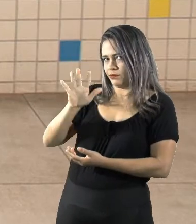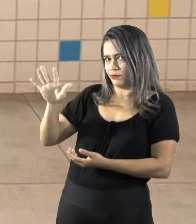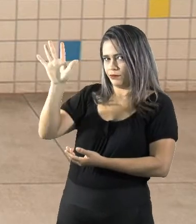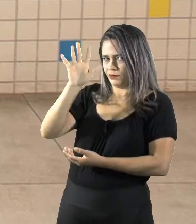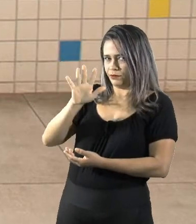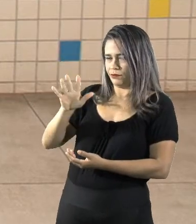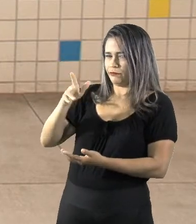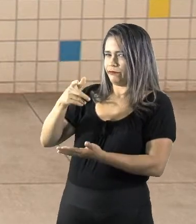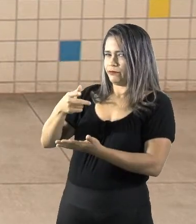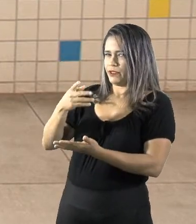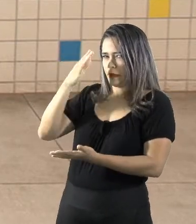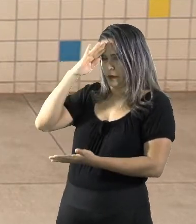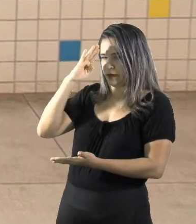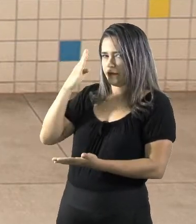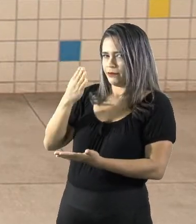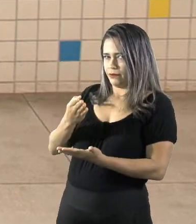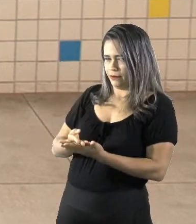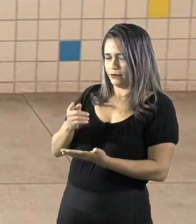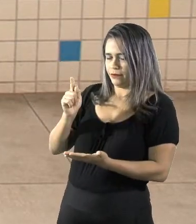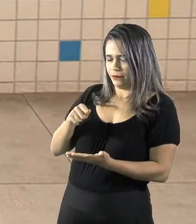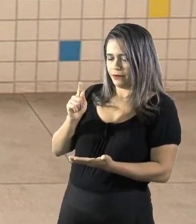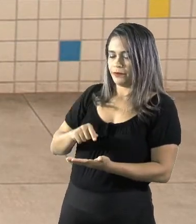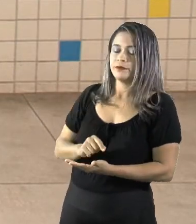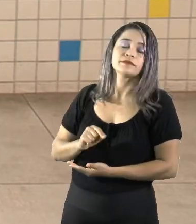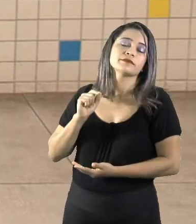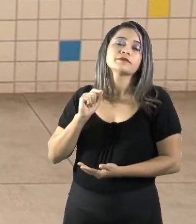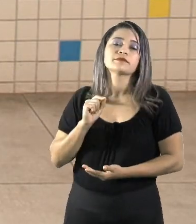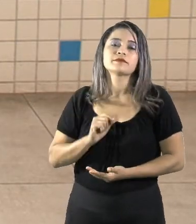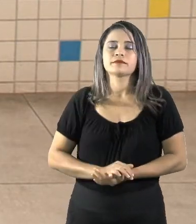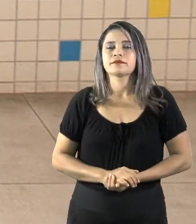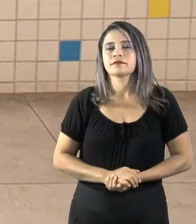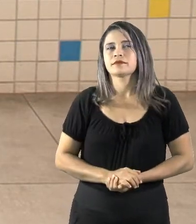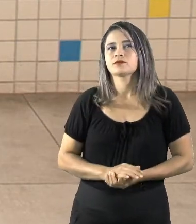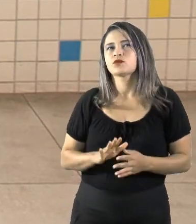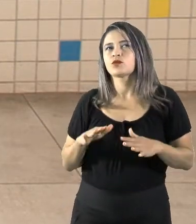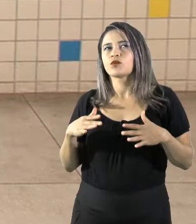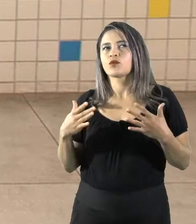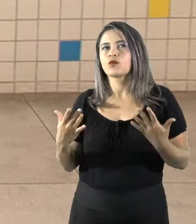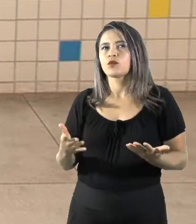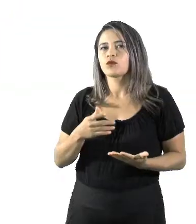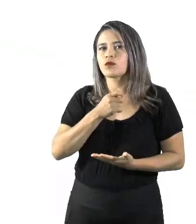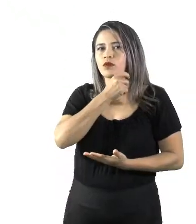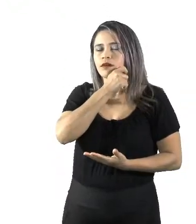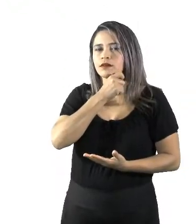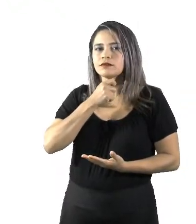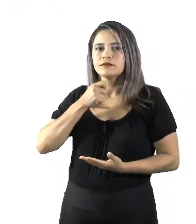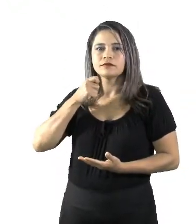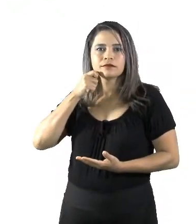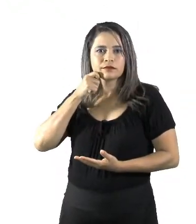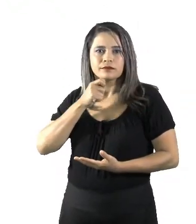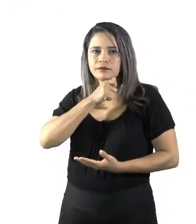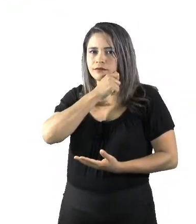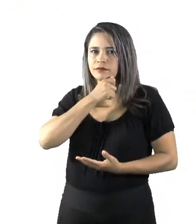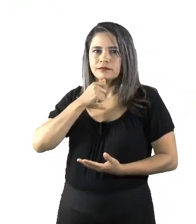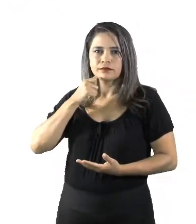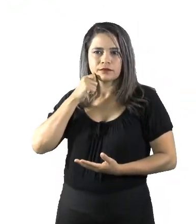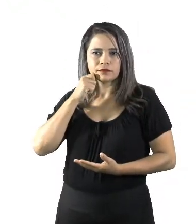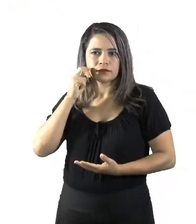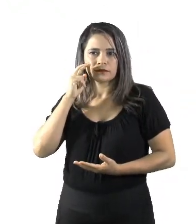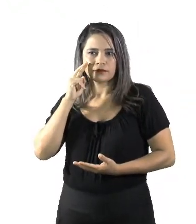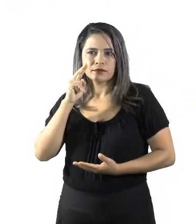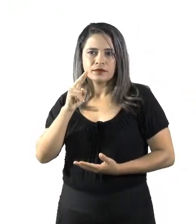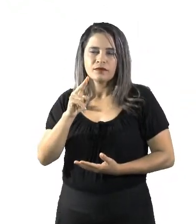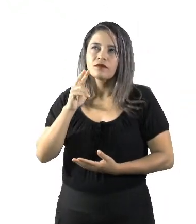acertada com relação a isso, foi a questão quando Aristóteles começou a visualizar os eclipses